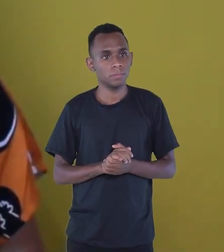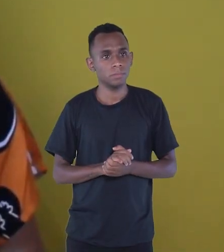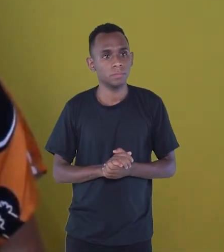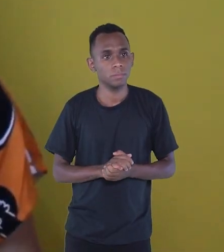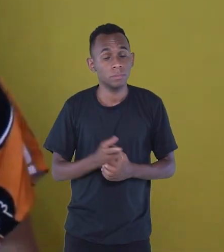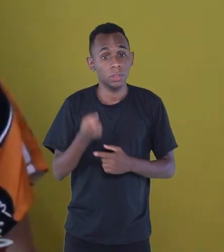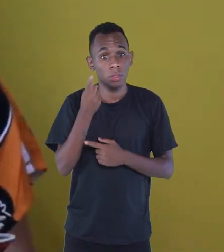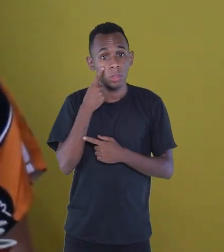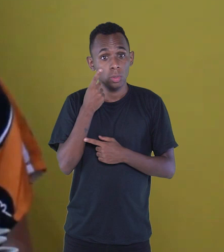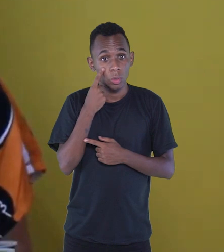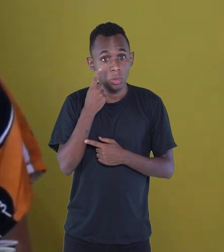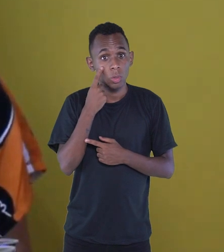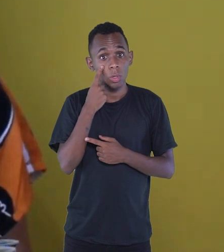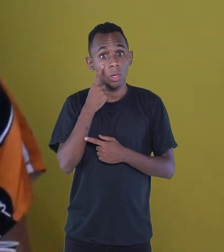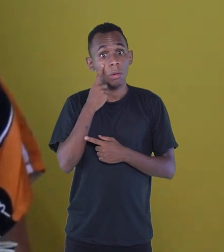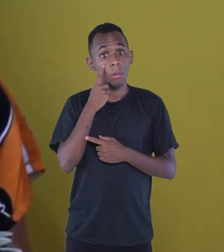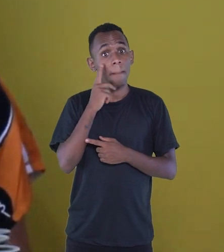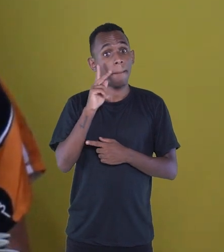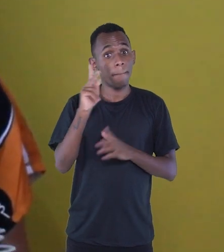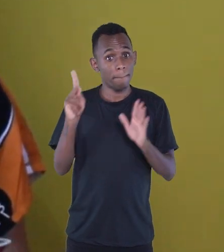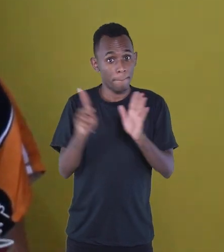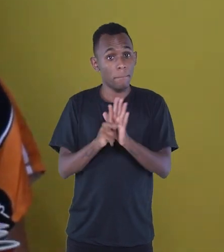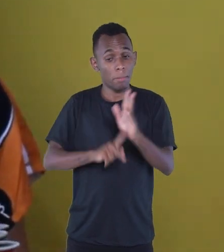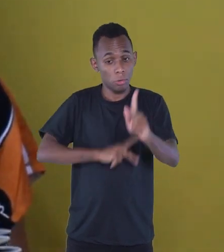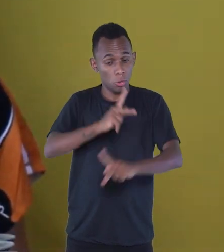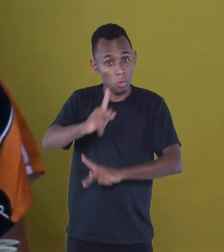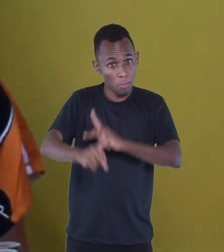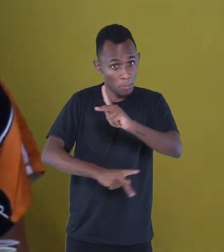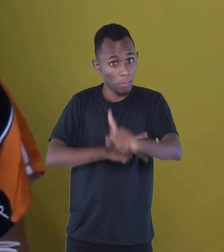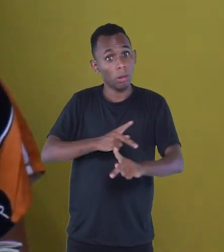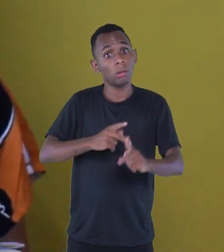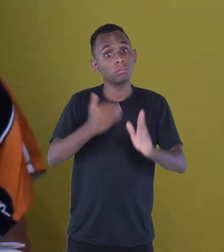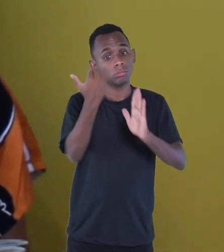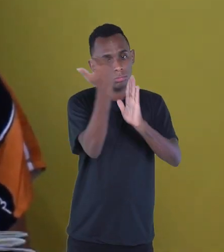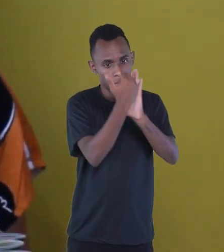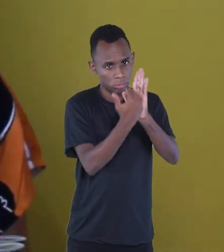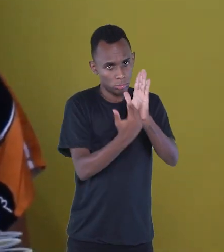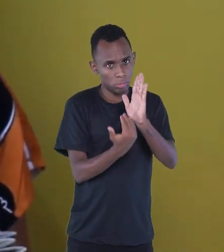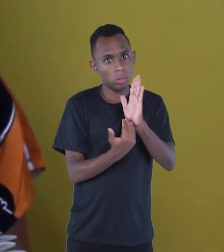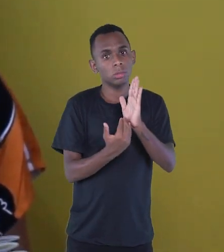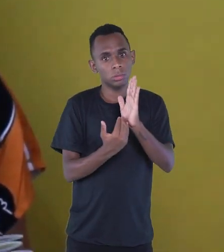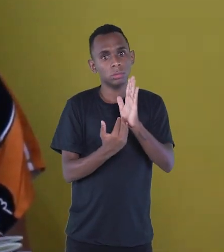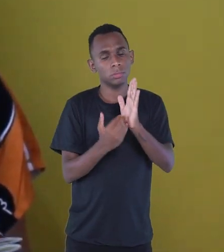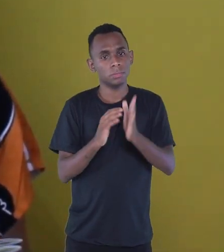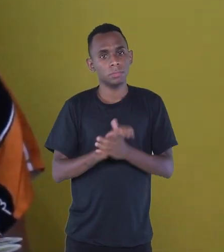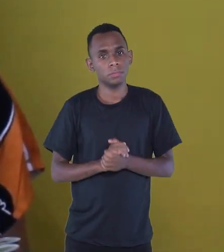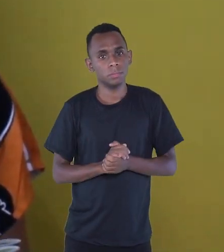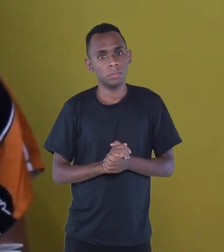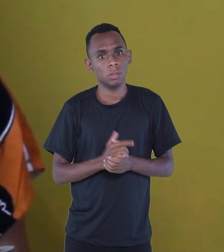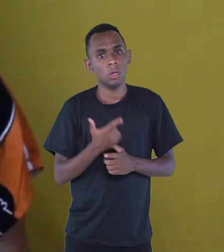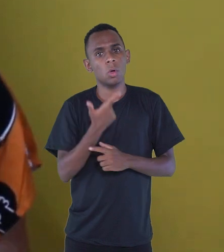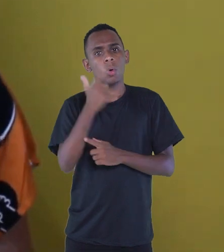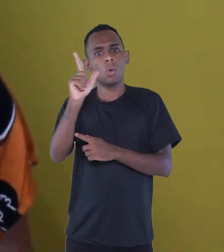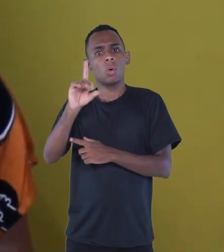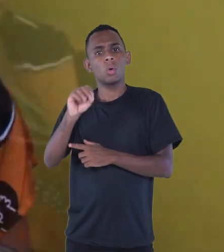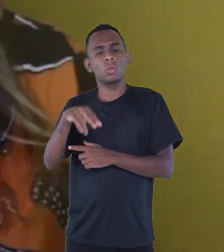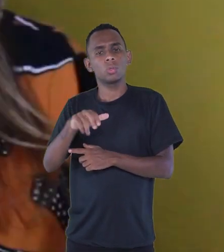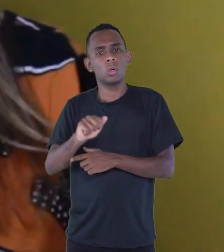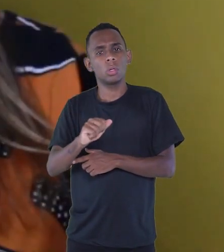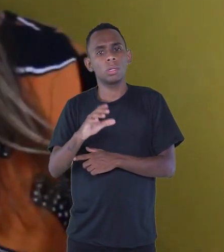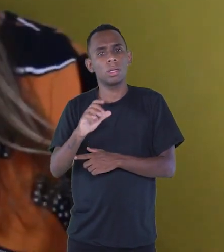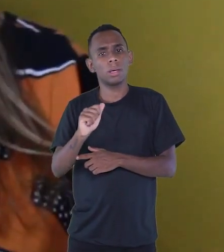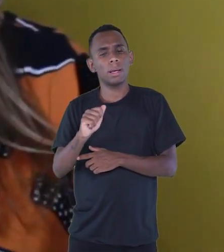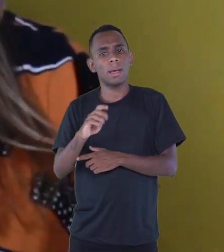Que é um conto popular também, que está nessa coleção dos contos populares. O outro é A Dona Cabra